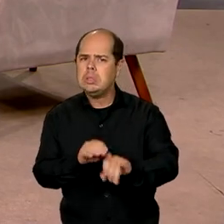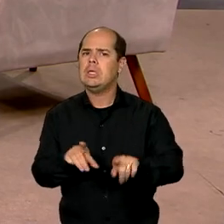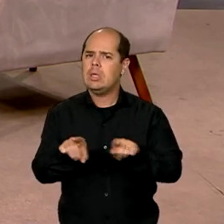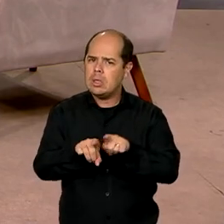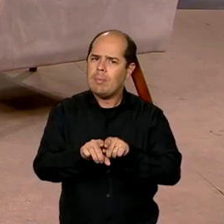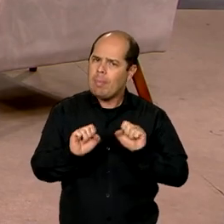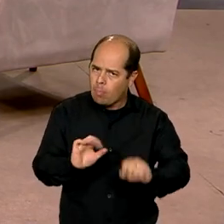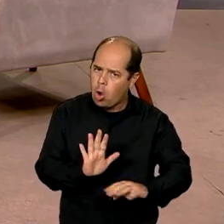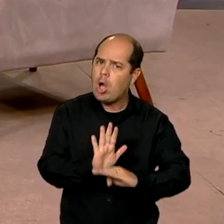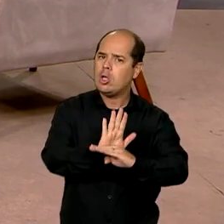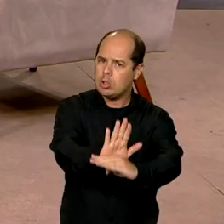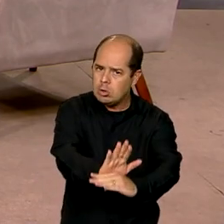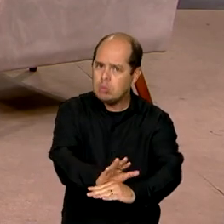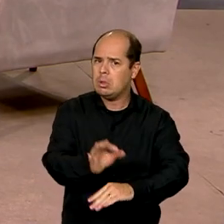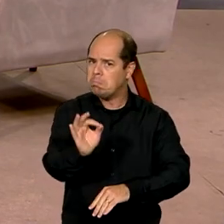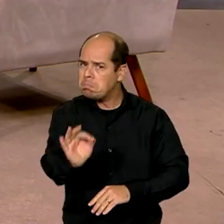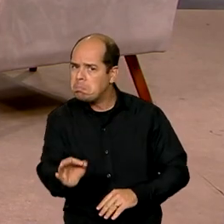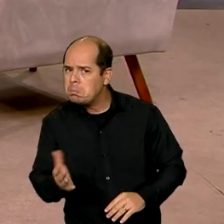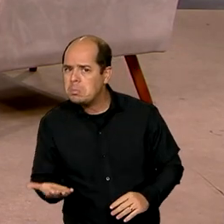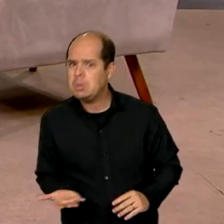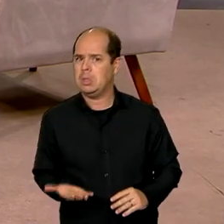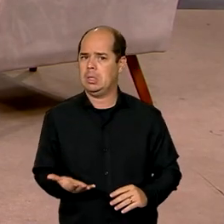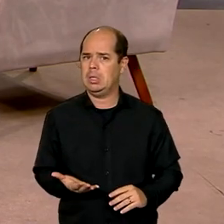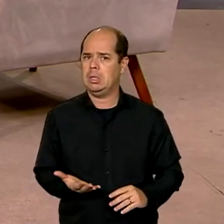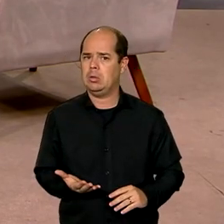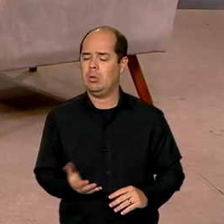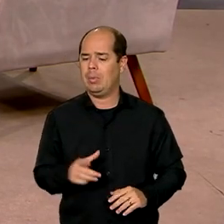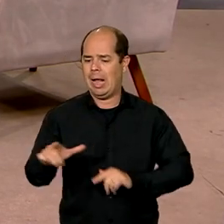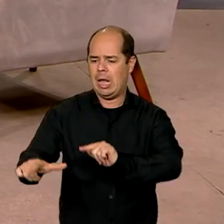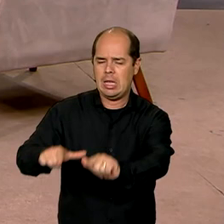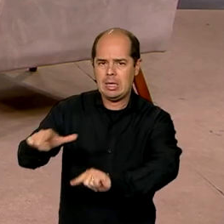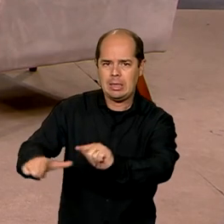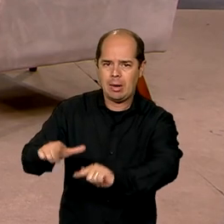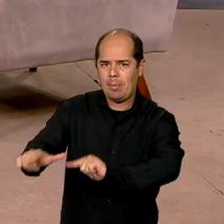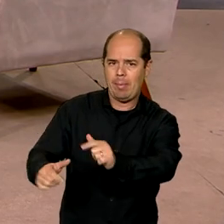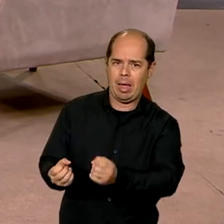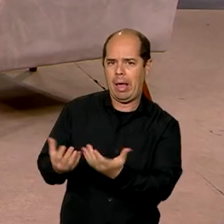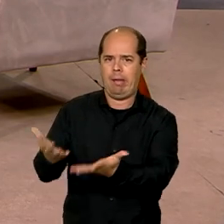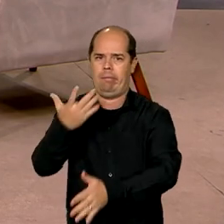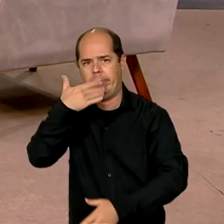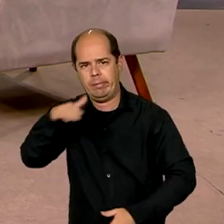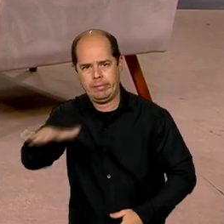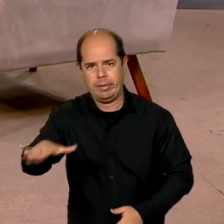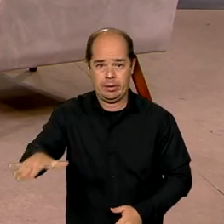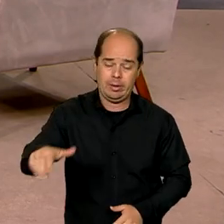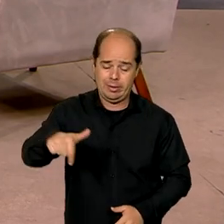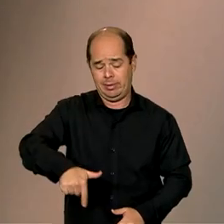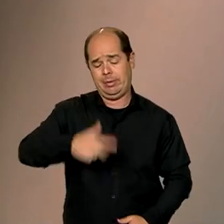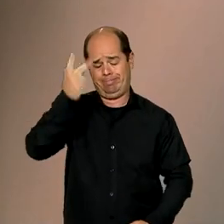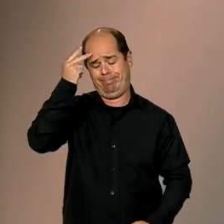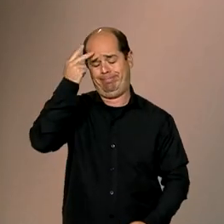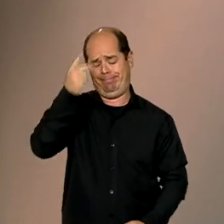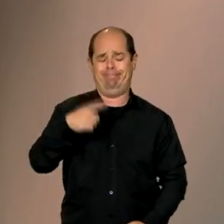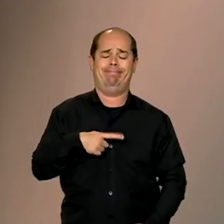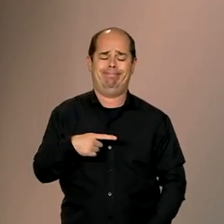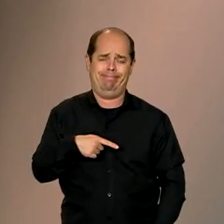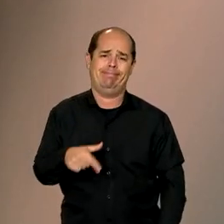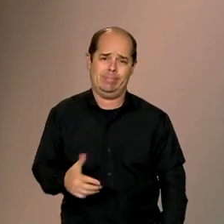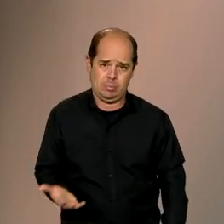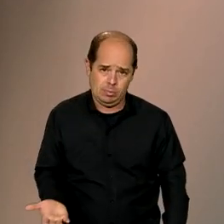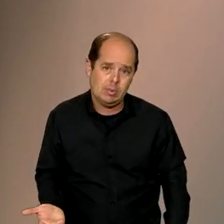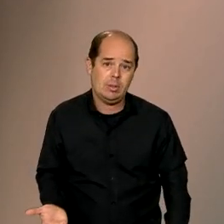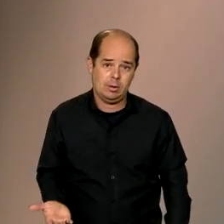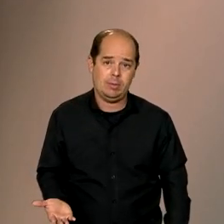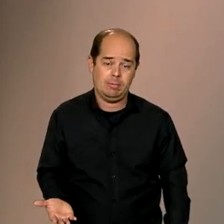contribuição para tirar essa prática ainda, infelizmente, comum no país. O que nós precisamos chamar a